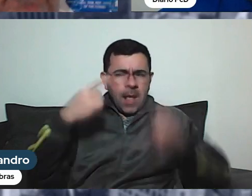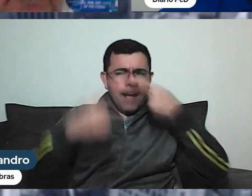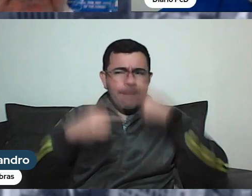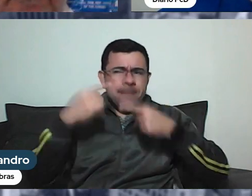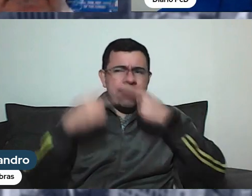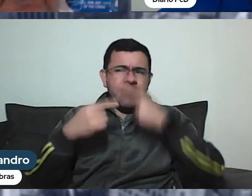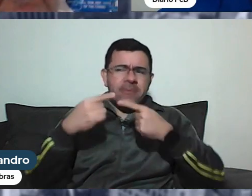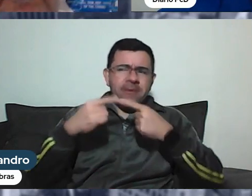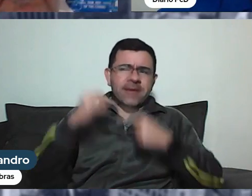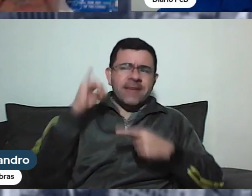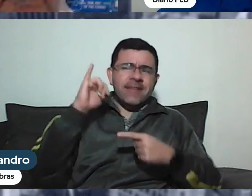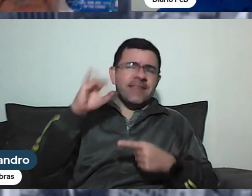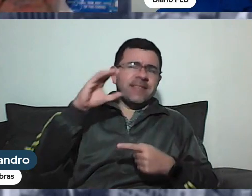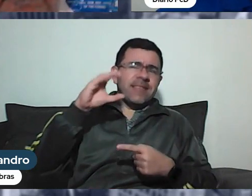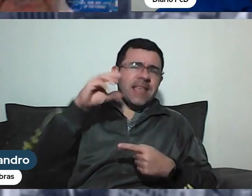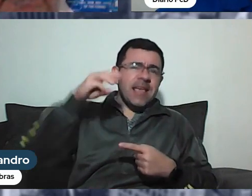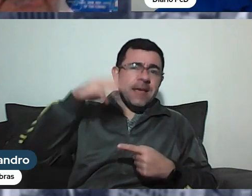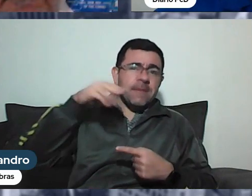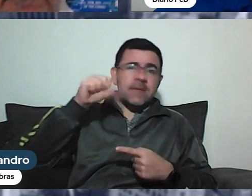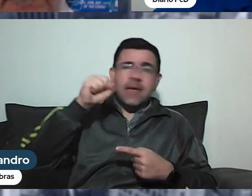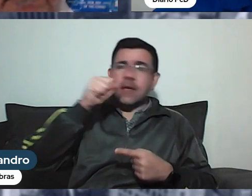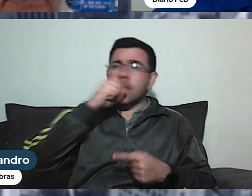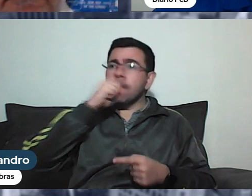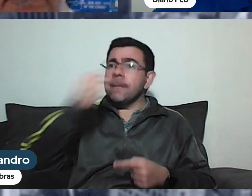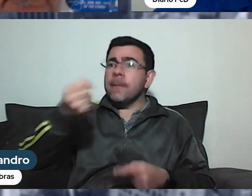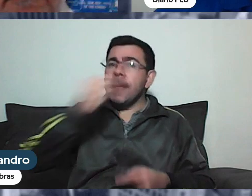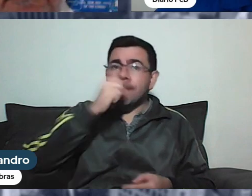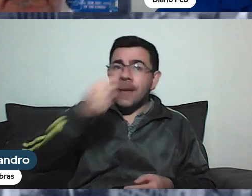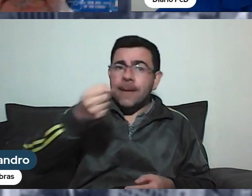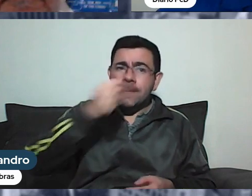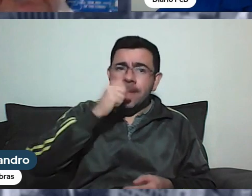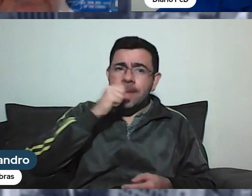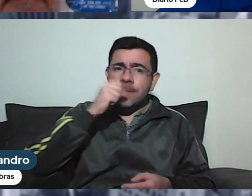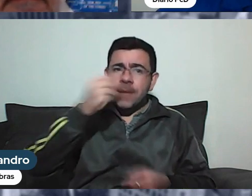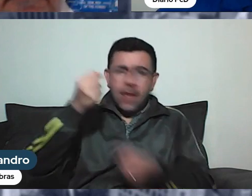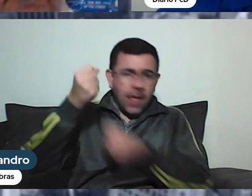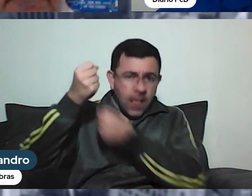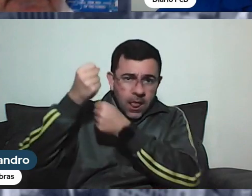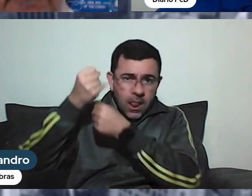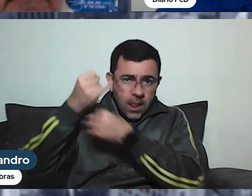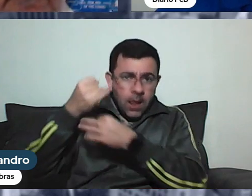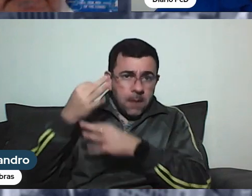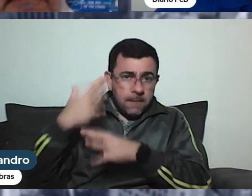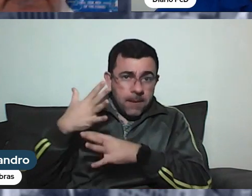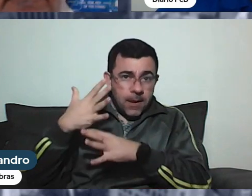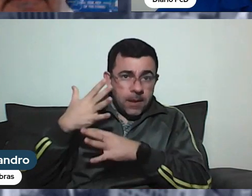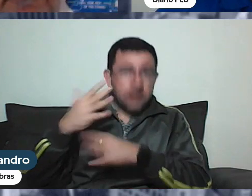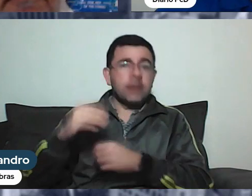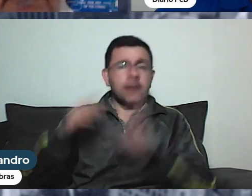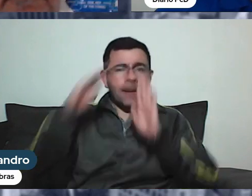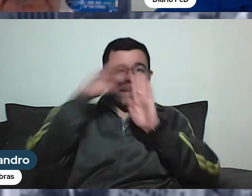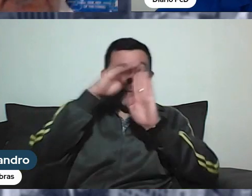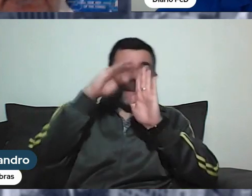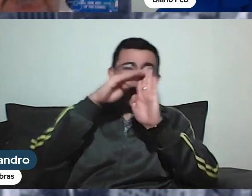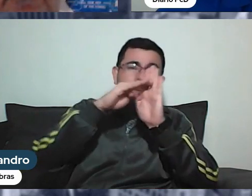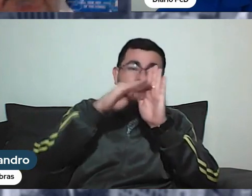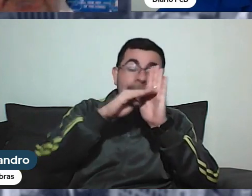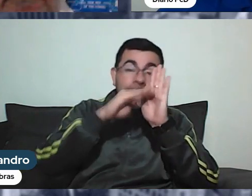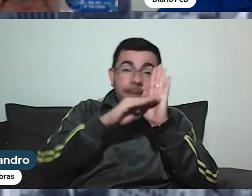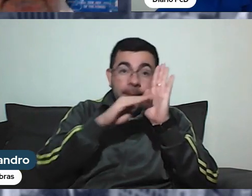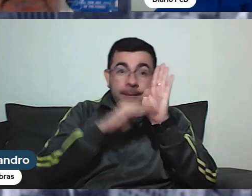do ICMS, o José Carlos fez uma pesquisa detalhada e conseguiu chegar